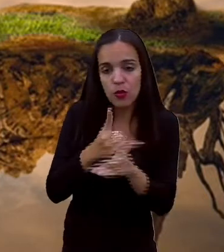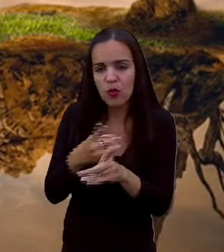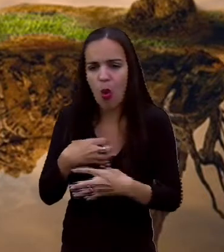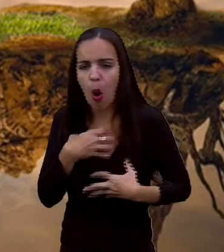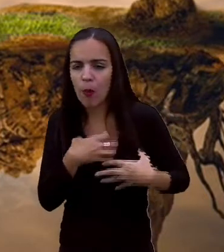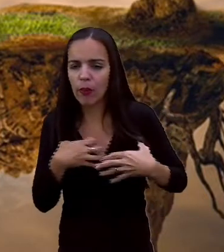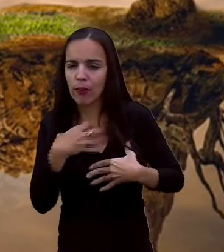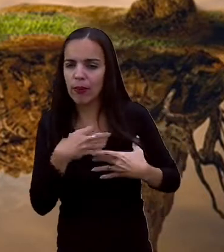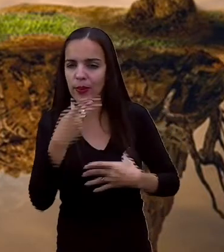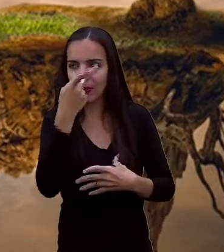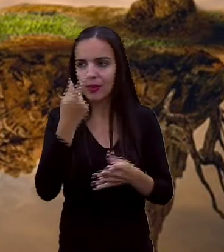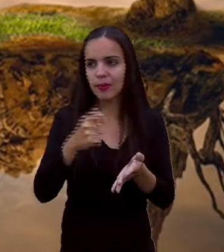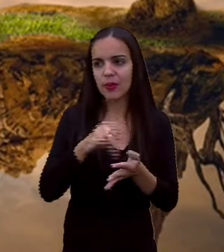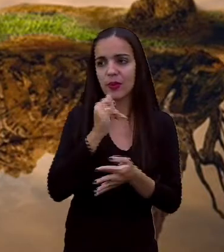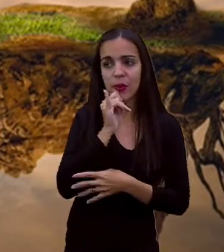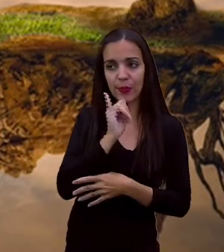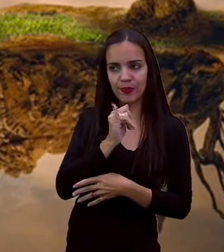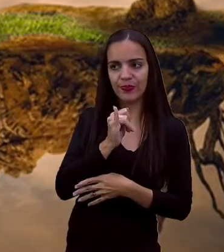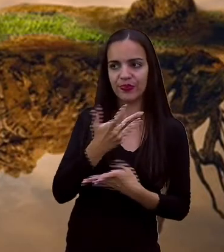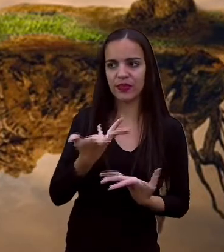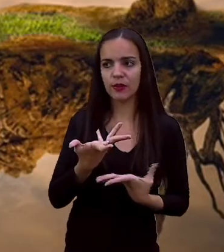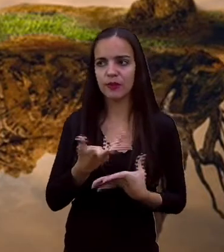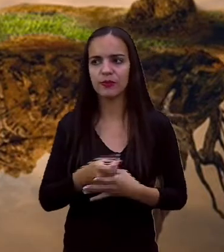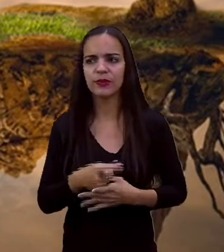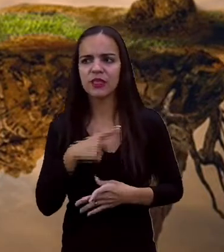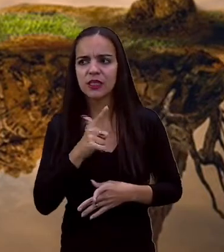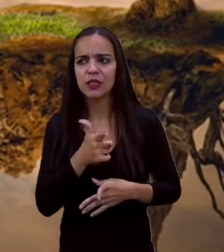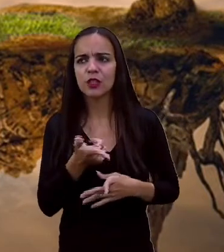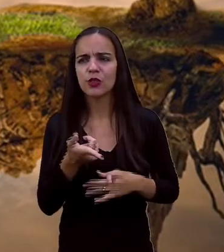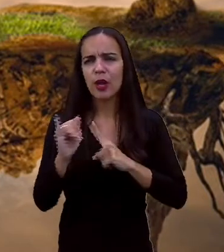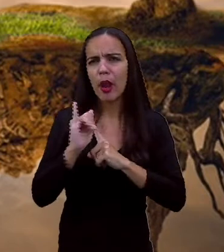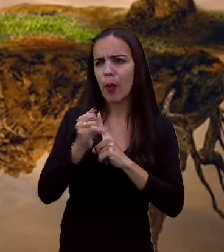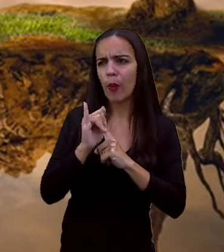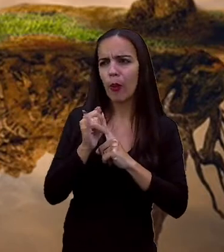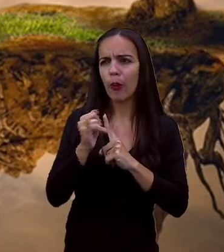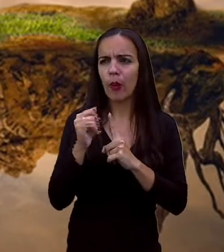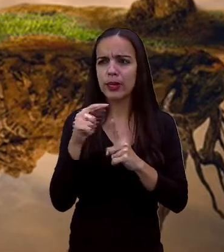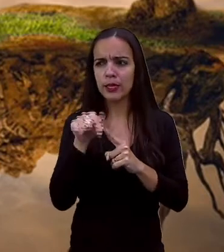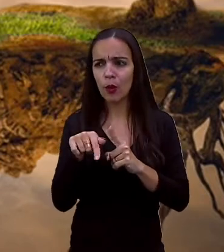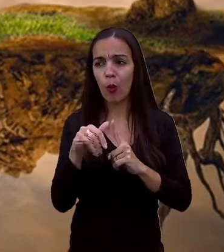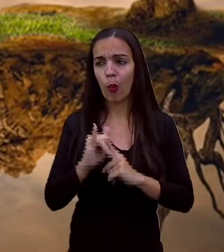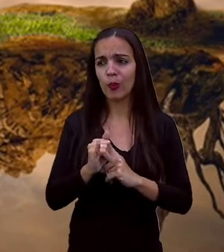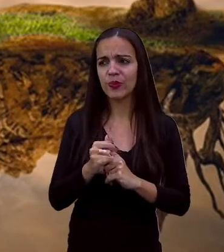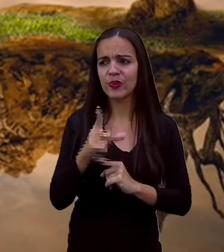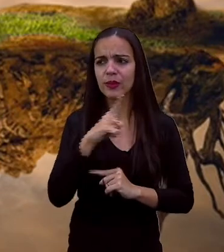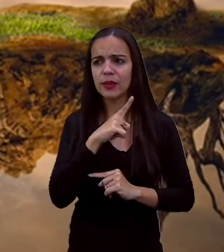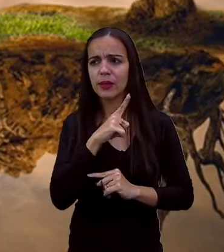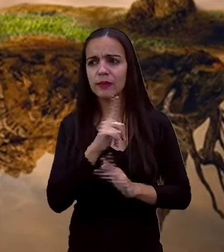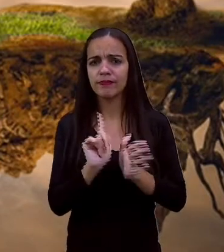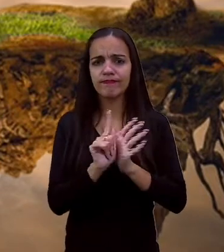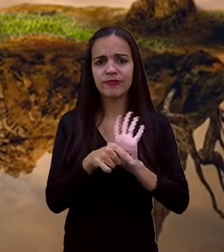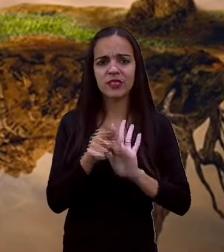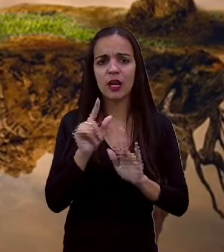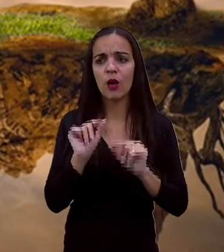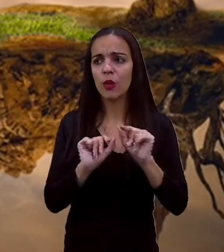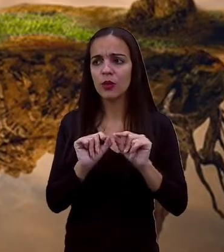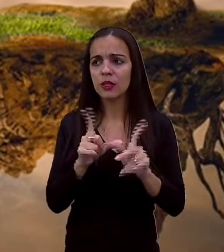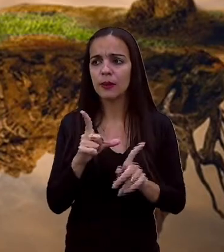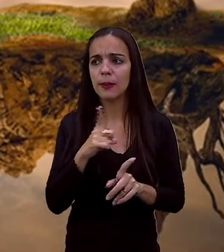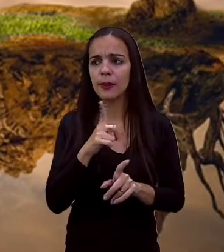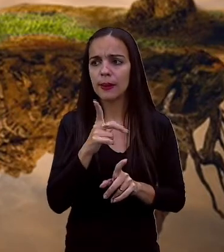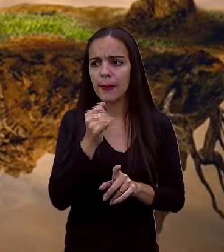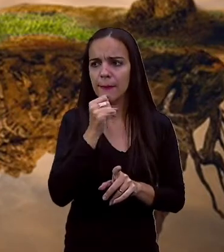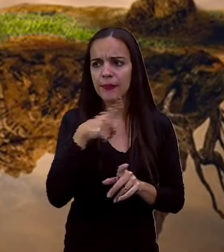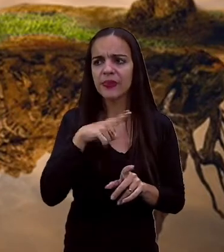E então a expressão no conto psicológico, ela é mais subjetiva, pois dá espaço para